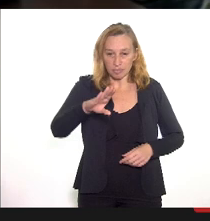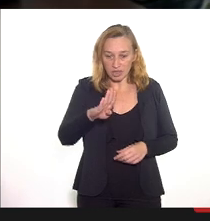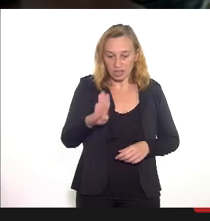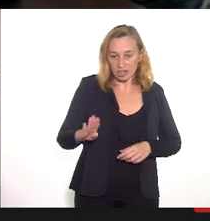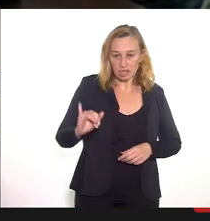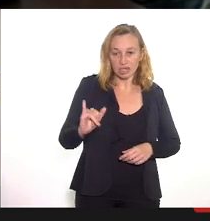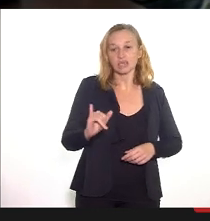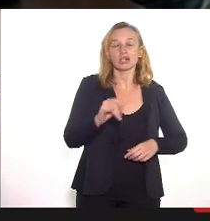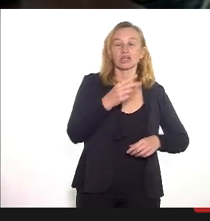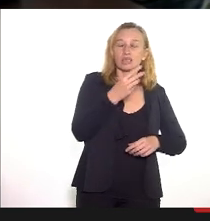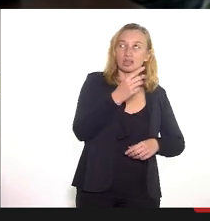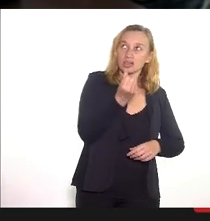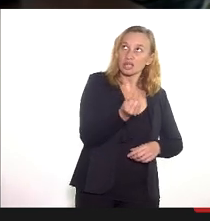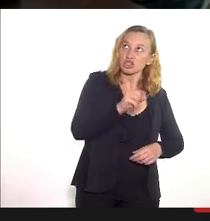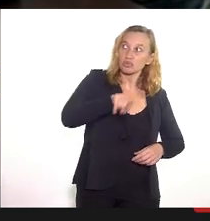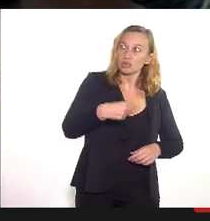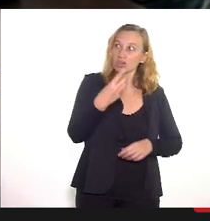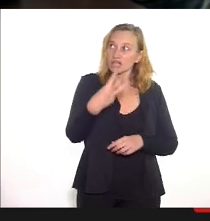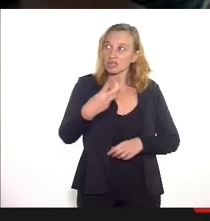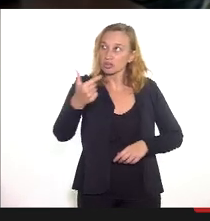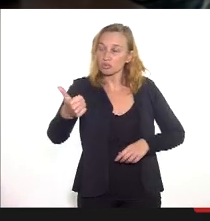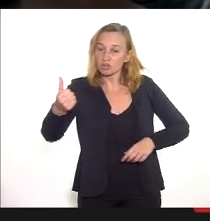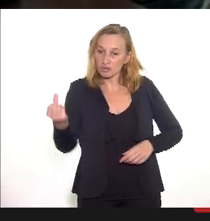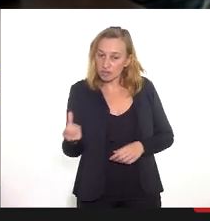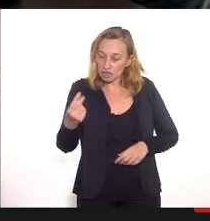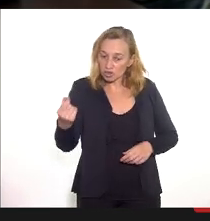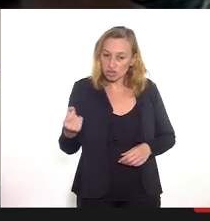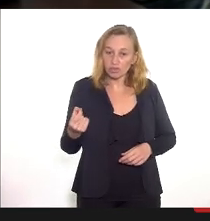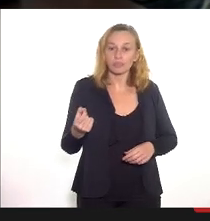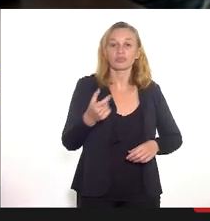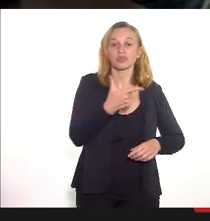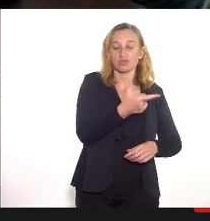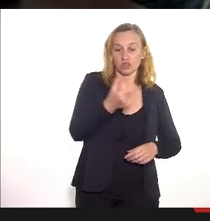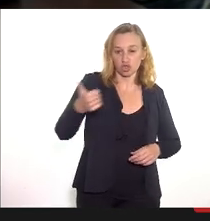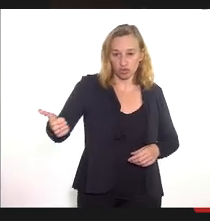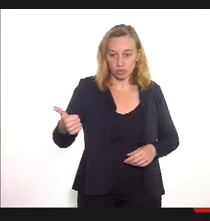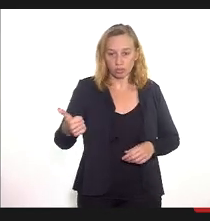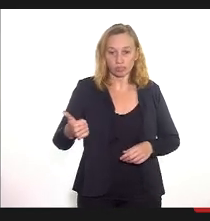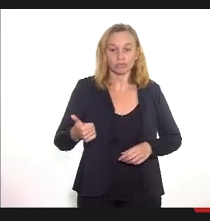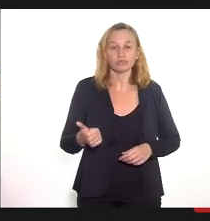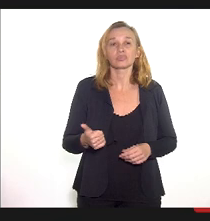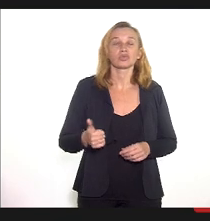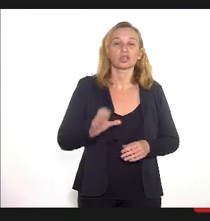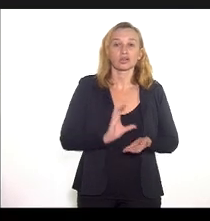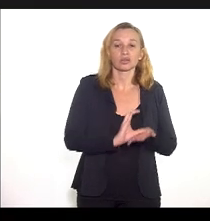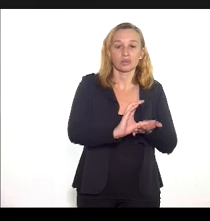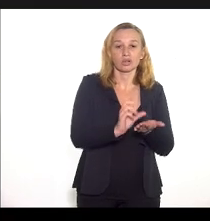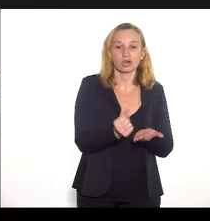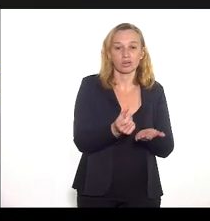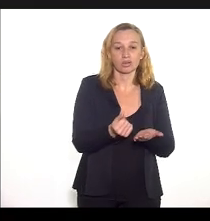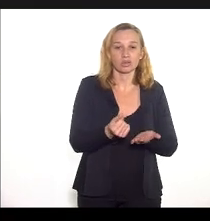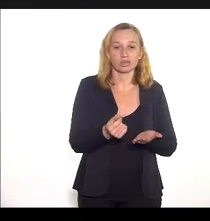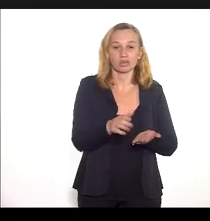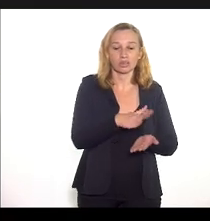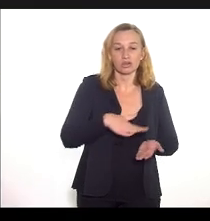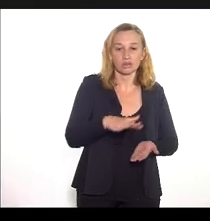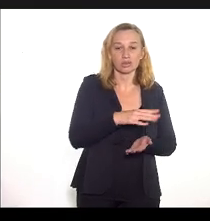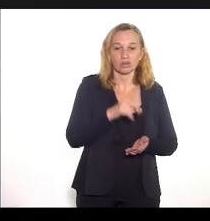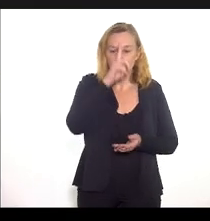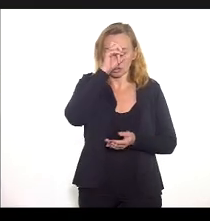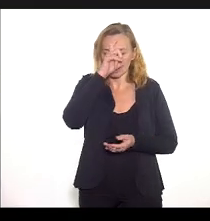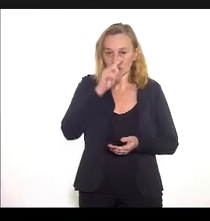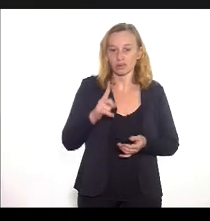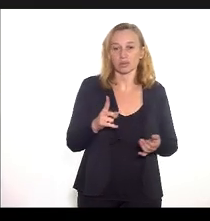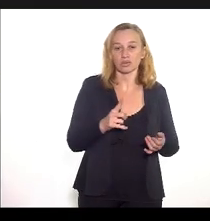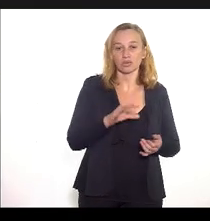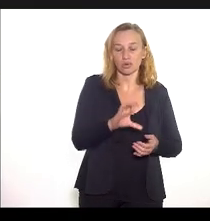6.316 de 2020 e ao longo de 2021 os recursos aportados em leitos habilitados de PI COVID-19